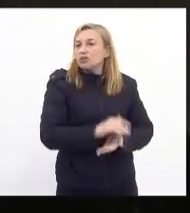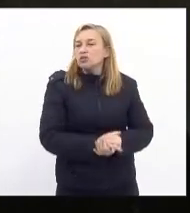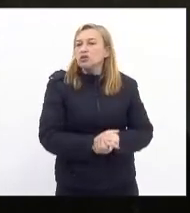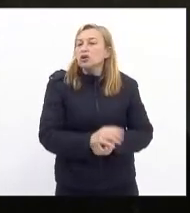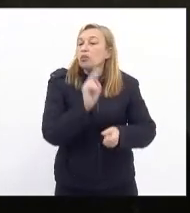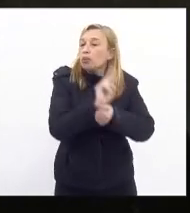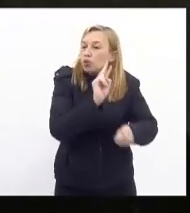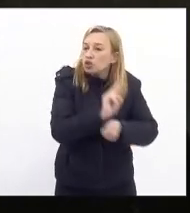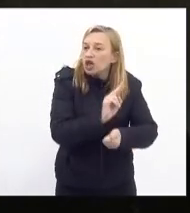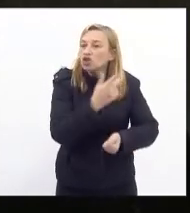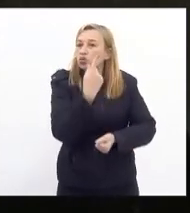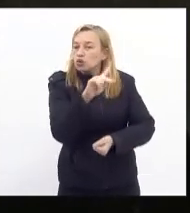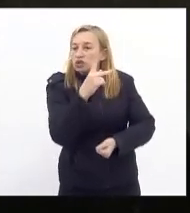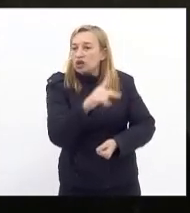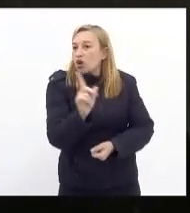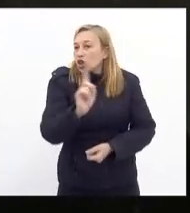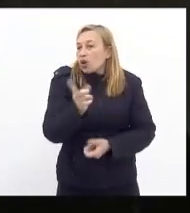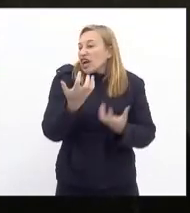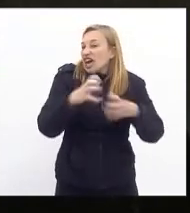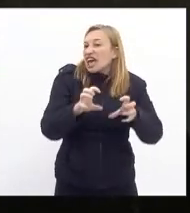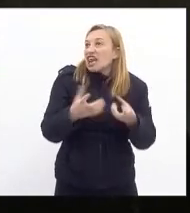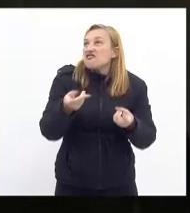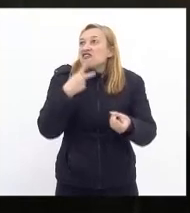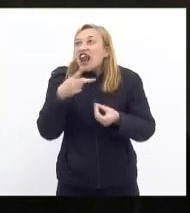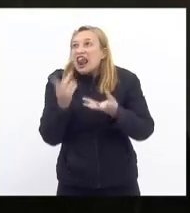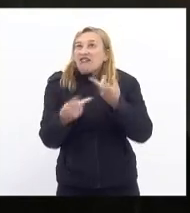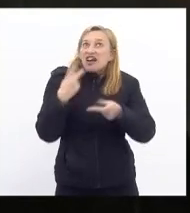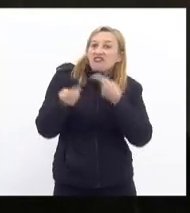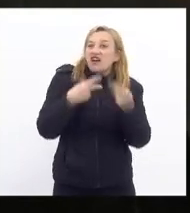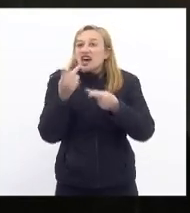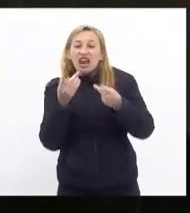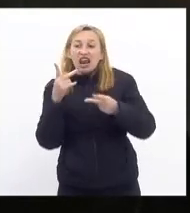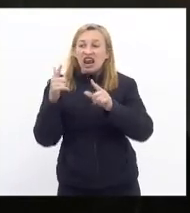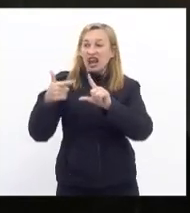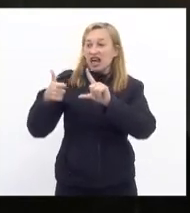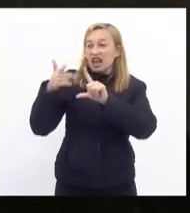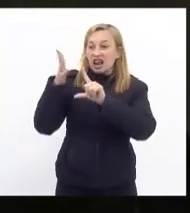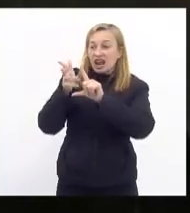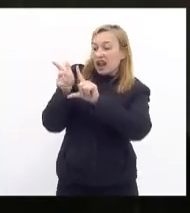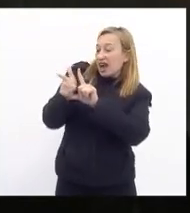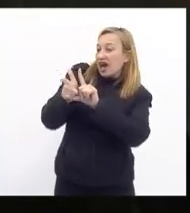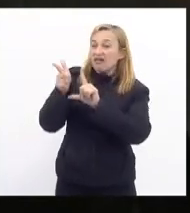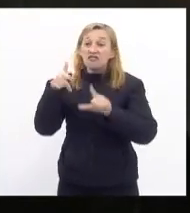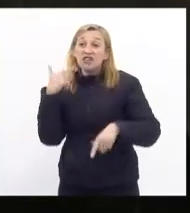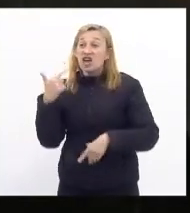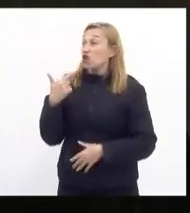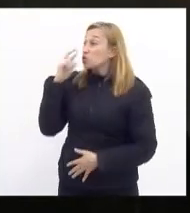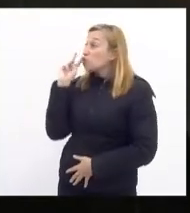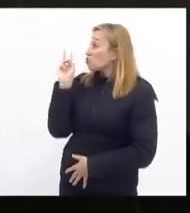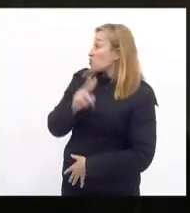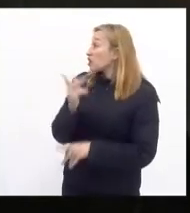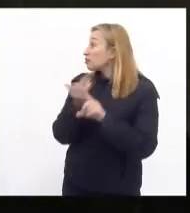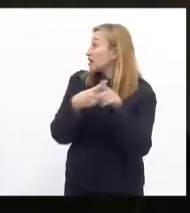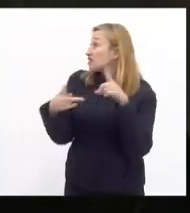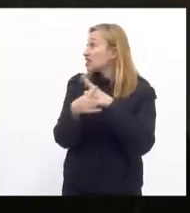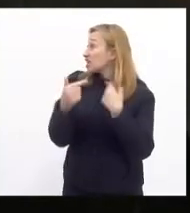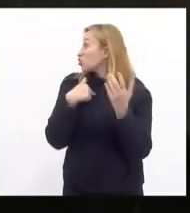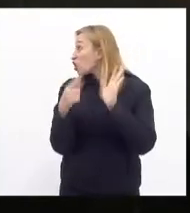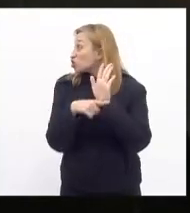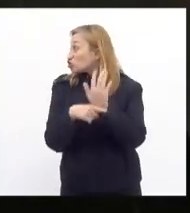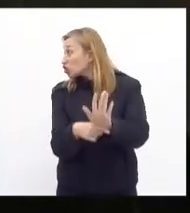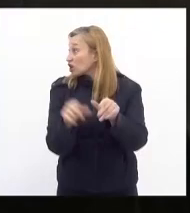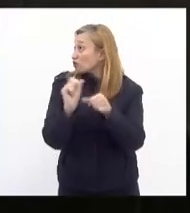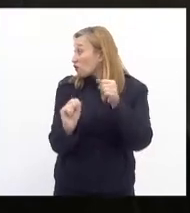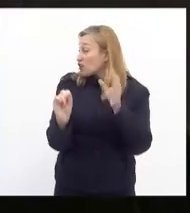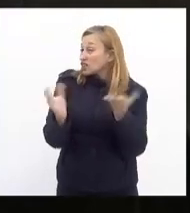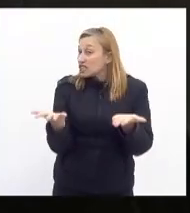defende os seus não é querer falar agora fazer live fazer vídeo falar ah eu estou vendo a previdência eu estou ajudando eu vou